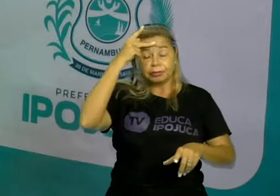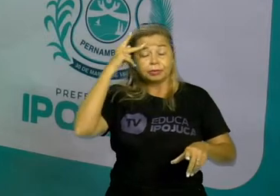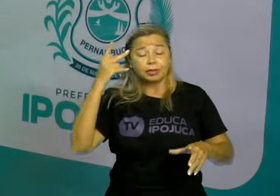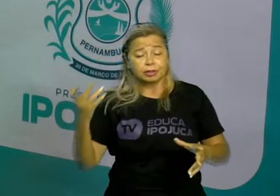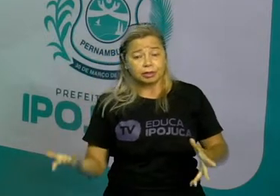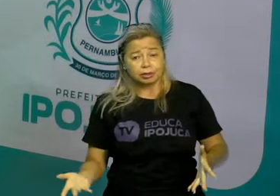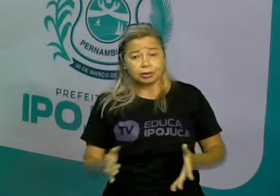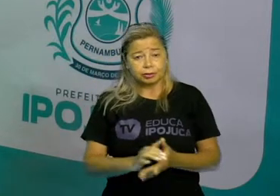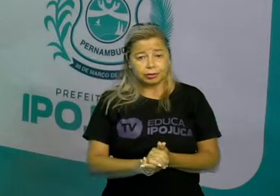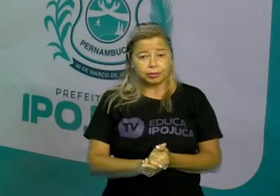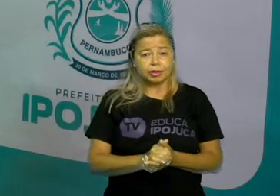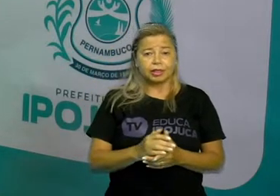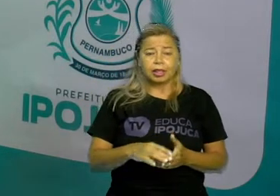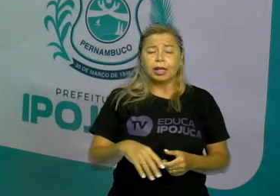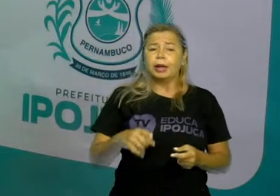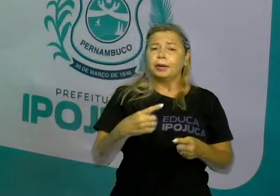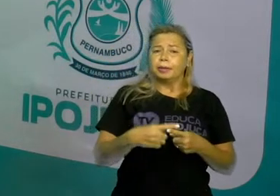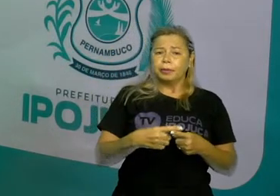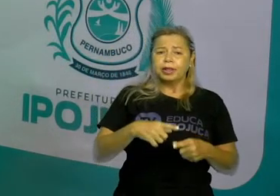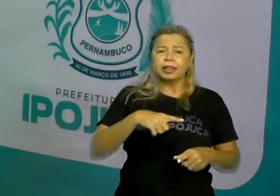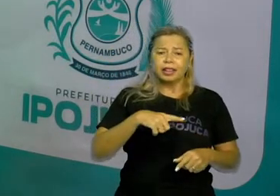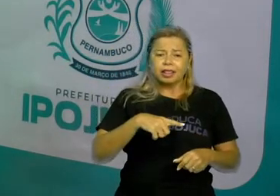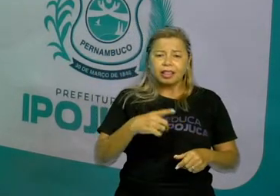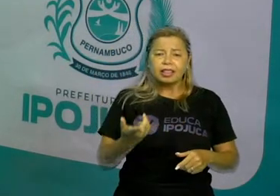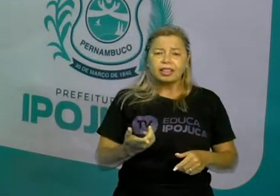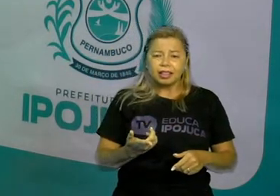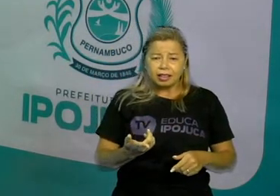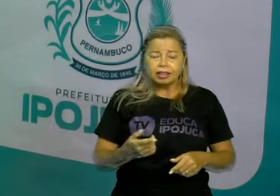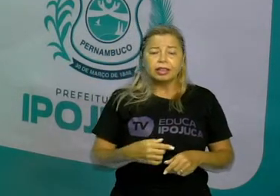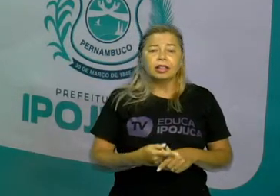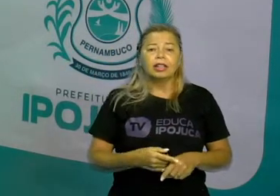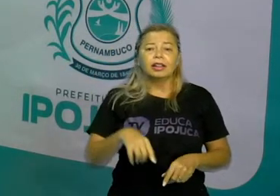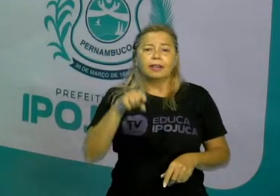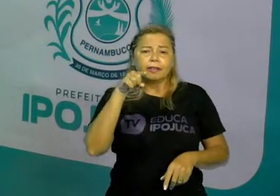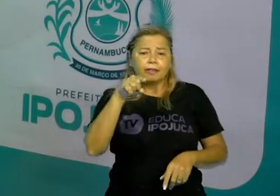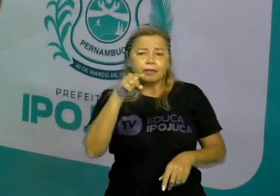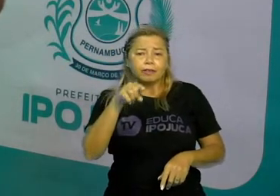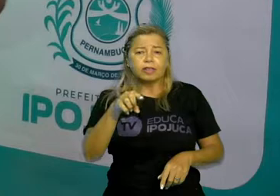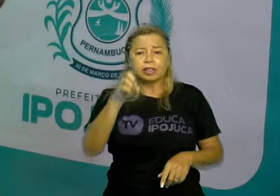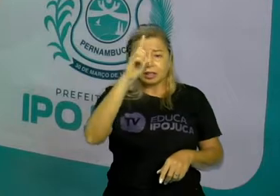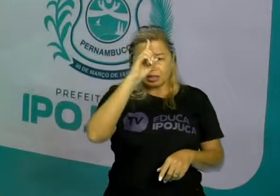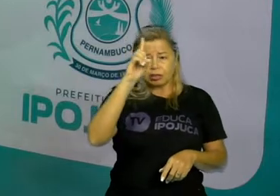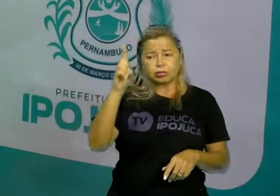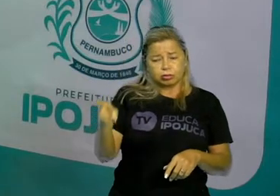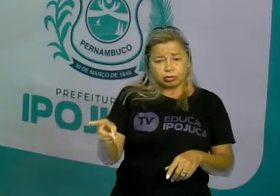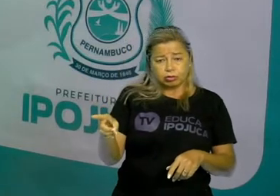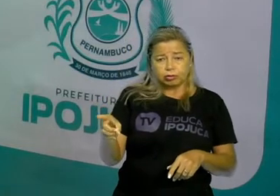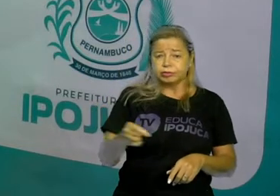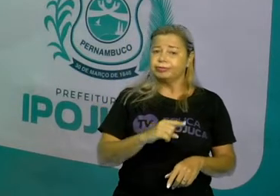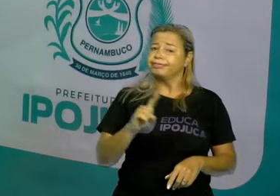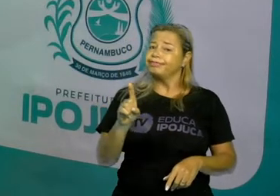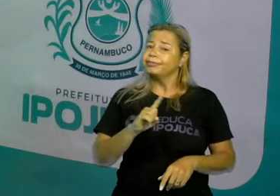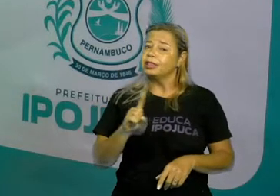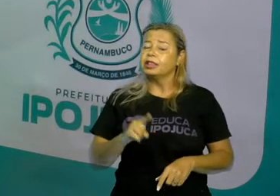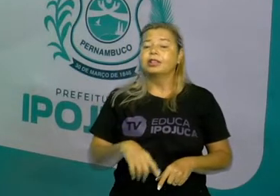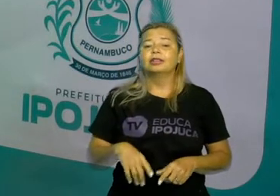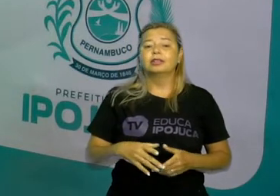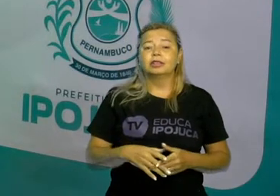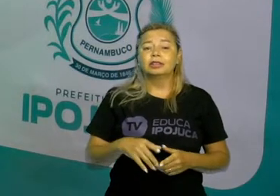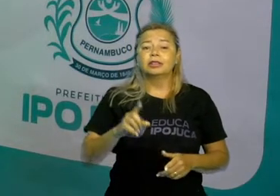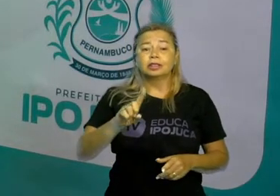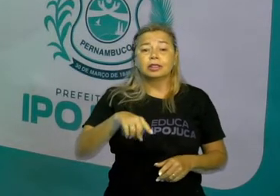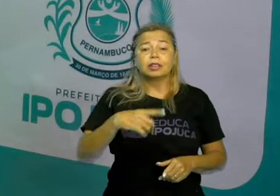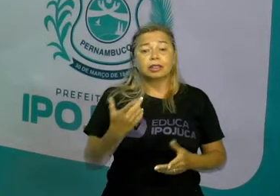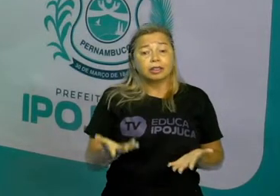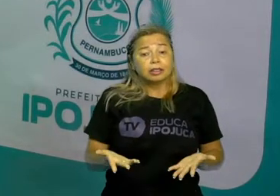essa história de eu sou diretor disso, eu sou gerente daquilo. Não. Se você não é o dono, você é empregado. É